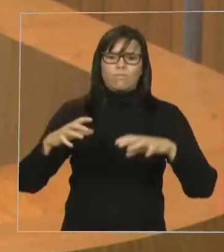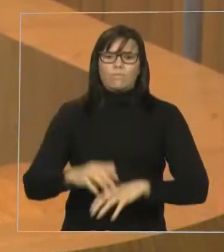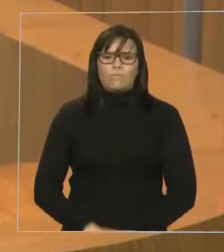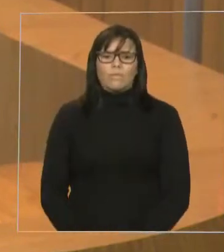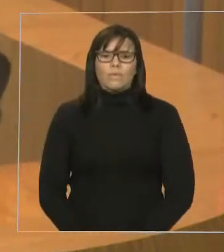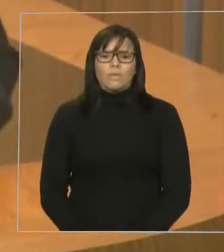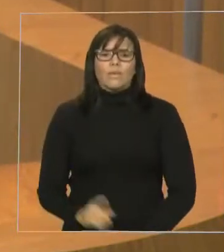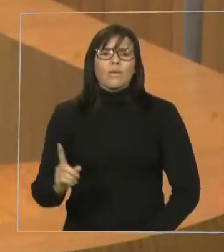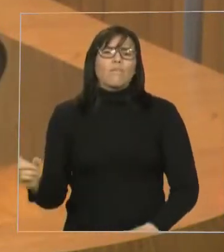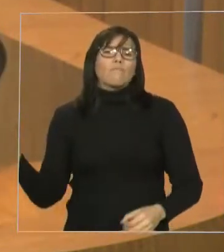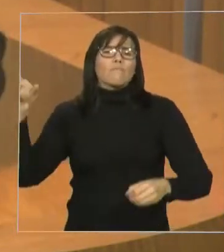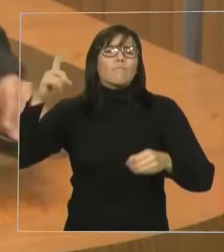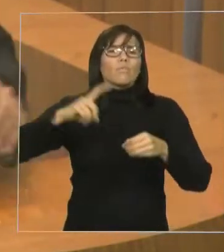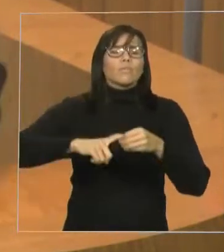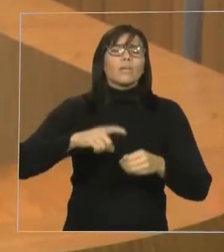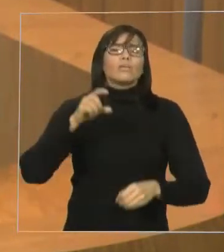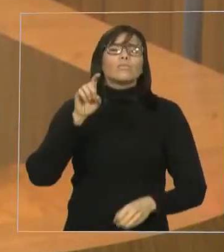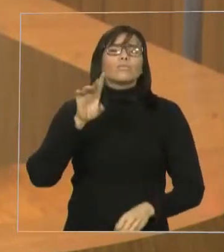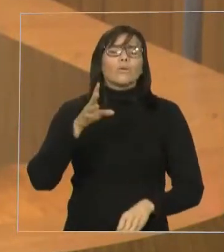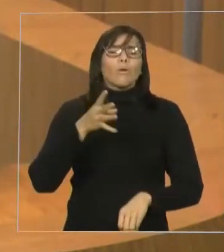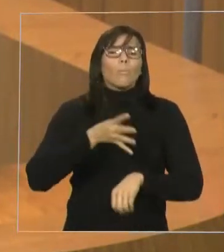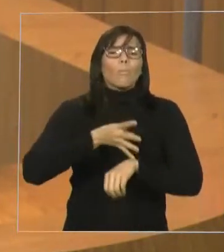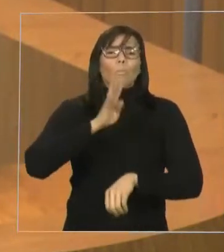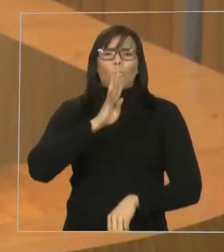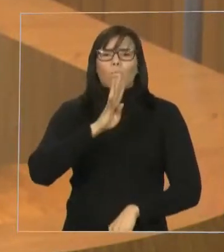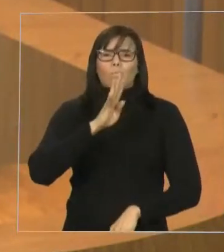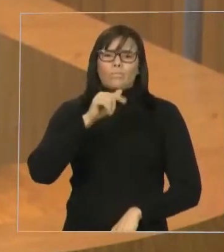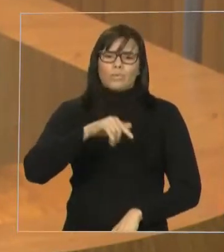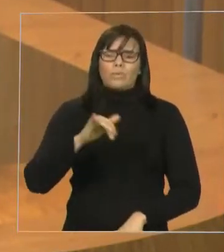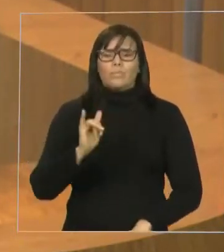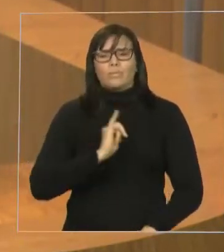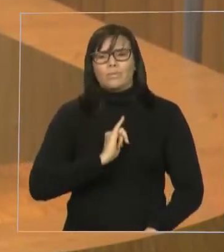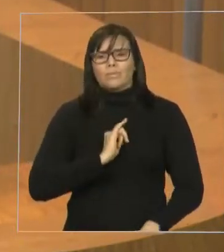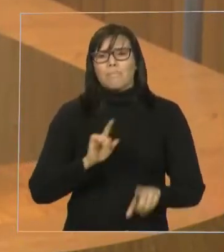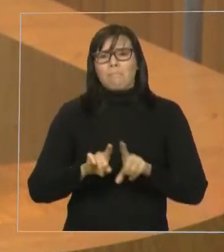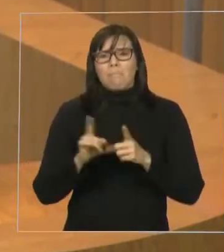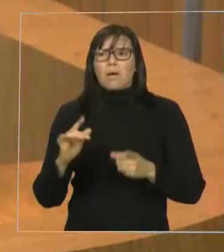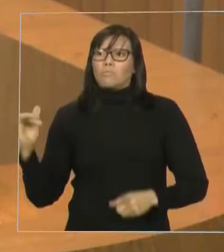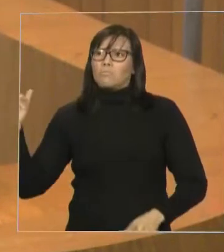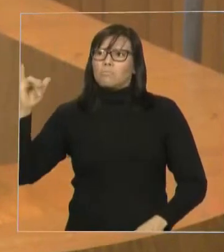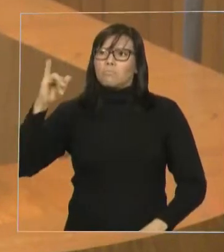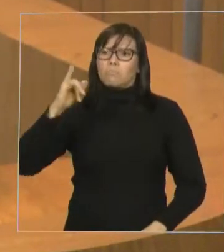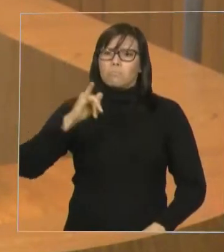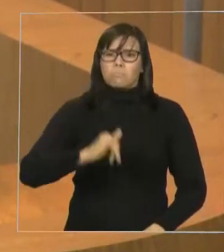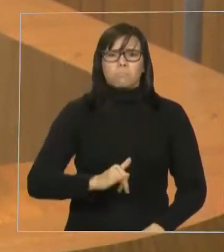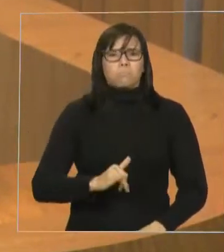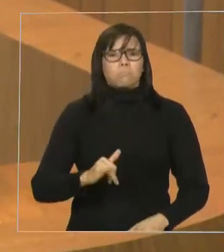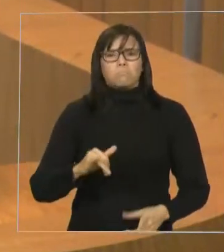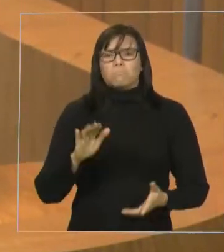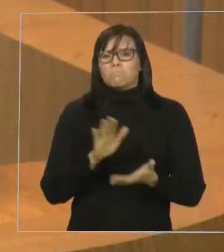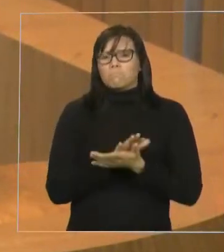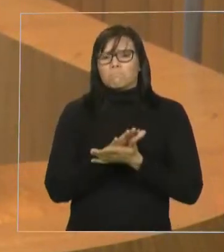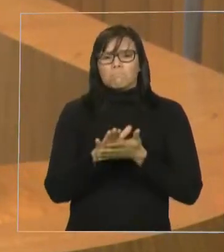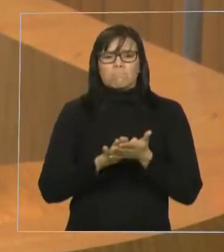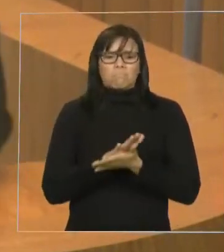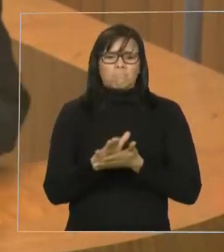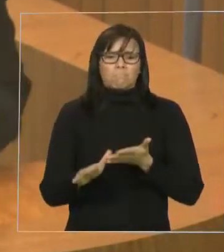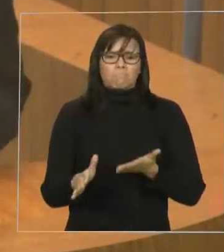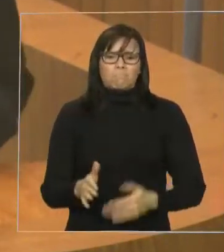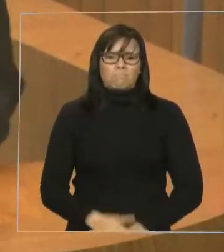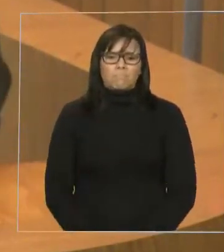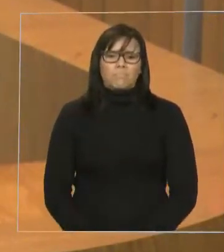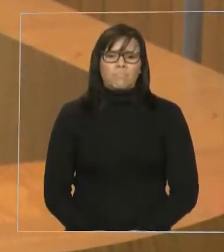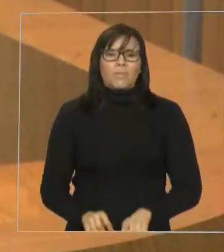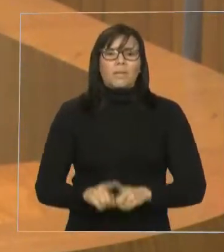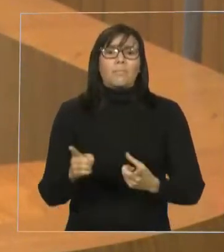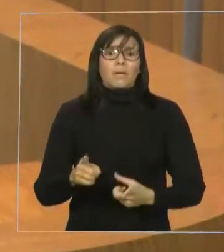horas para Imperatriz, o voo não retornou, e o voo vindo de Brasília com as 8